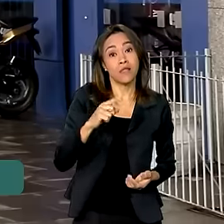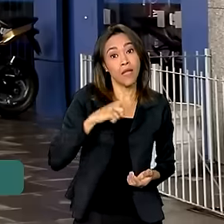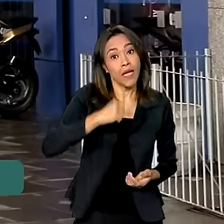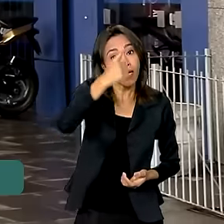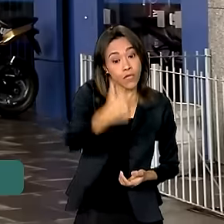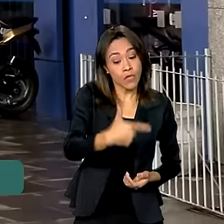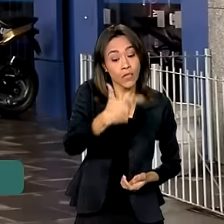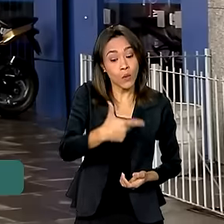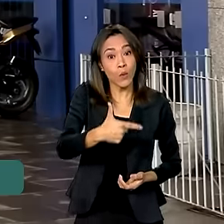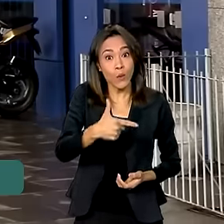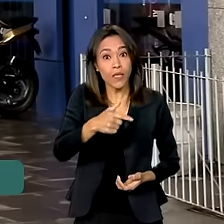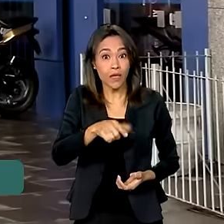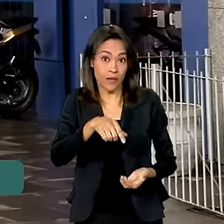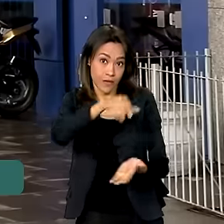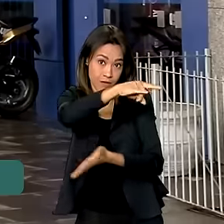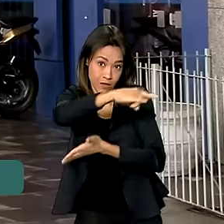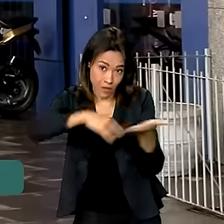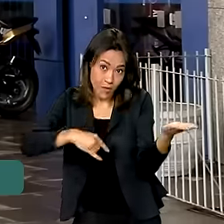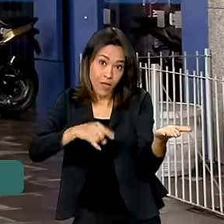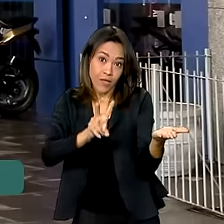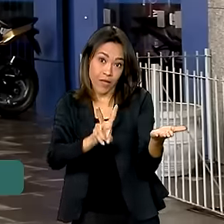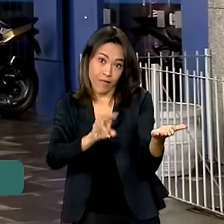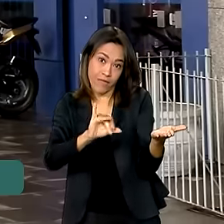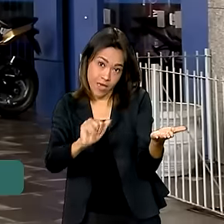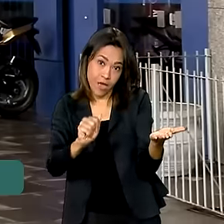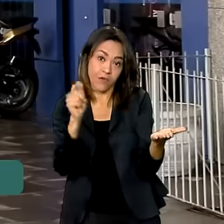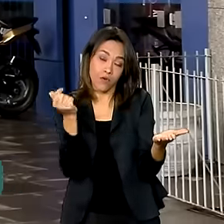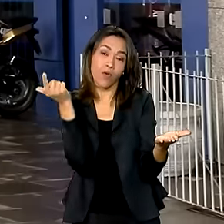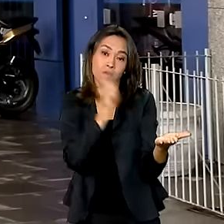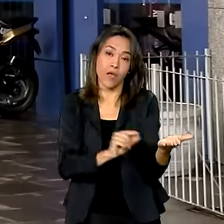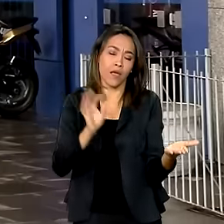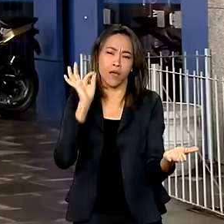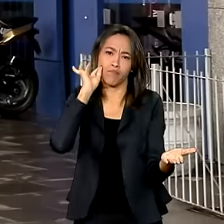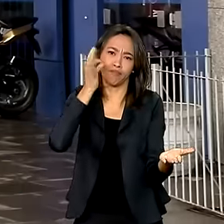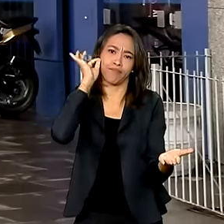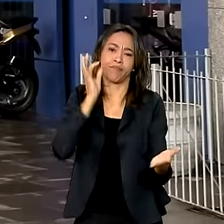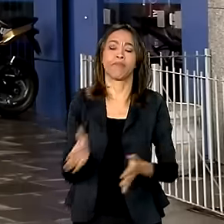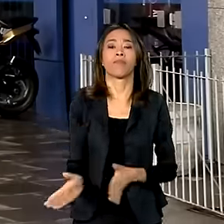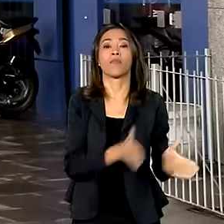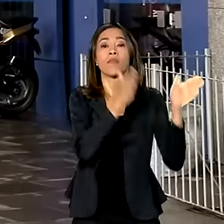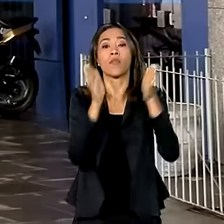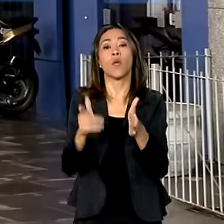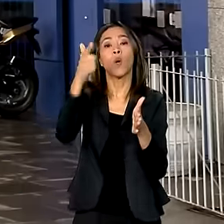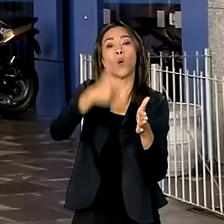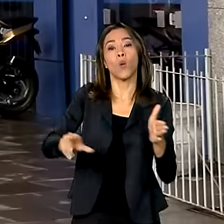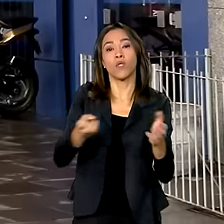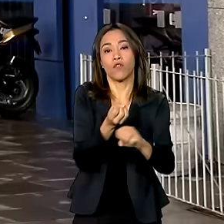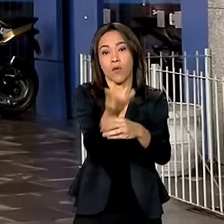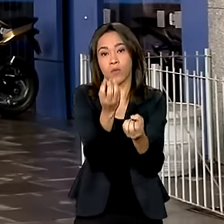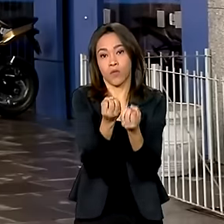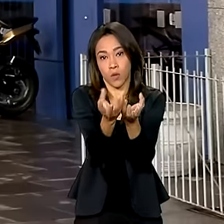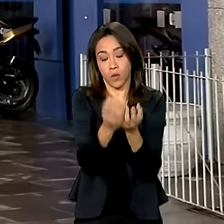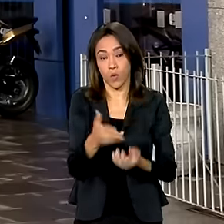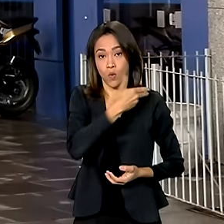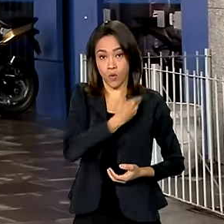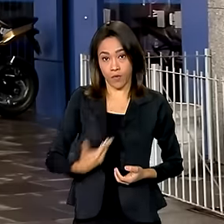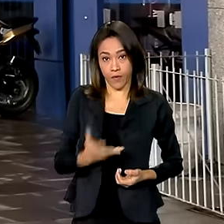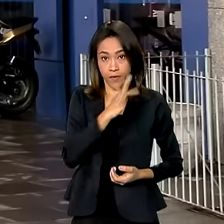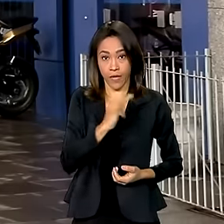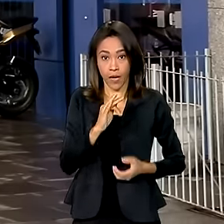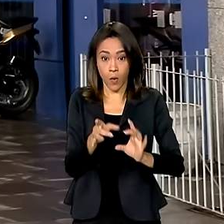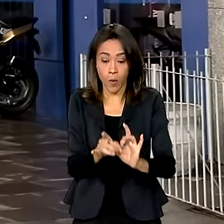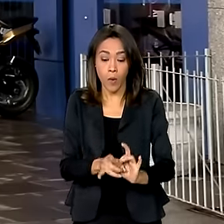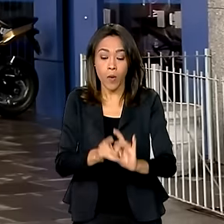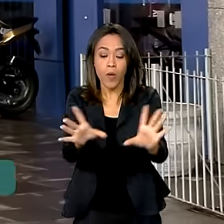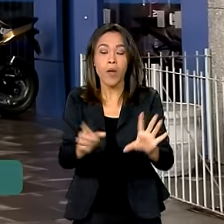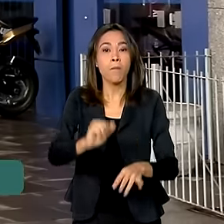imediatamente. E tem outra notícia, essa terça-feira o governo federal libera a primeira parcela